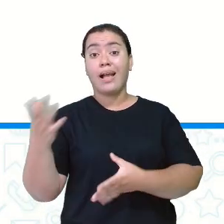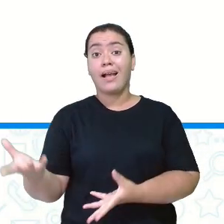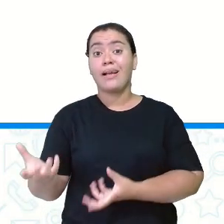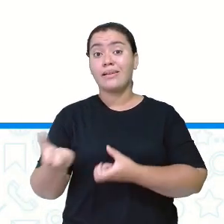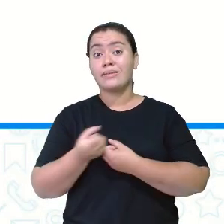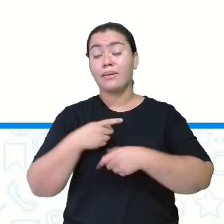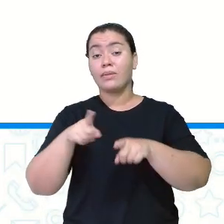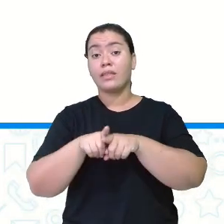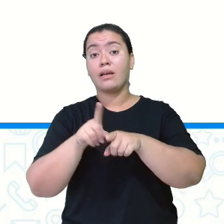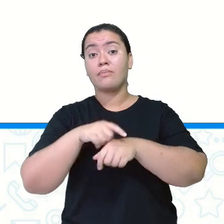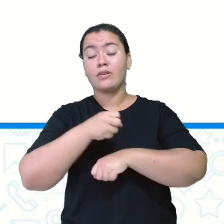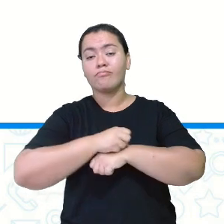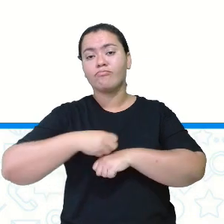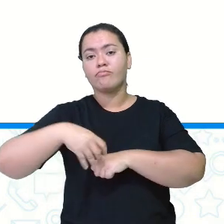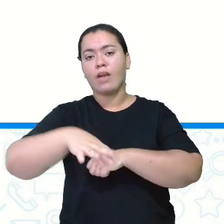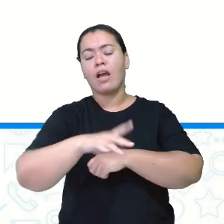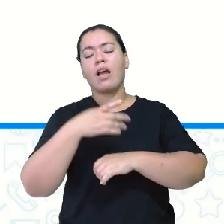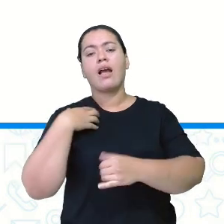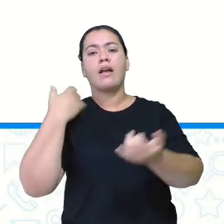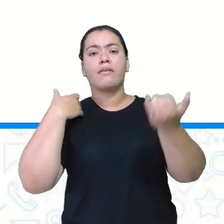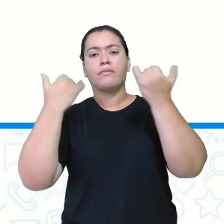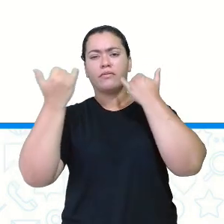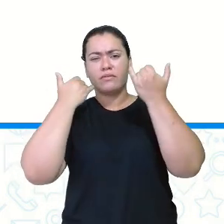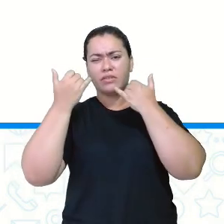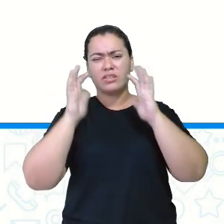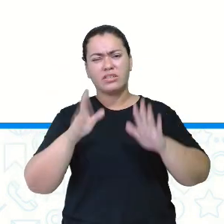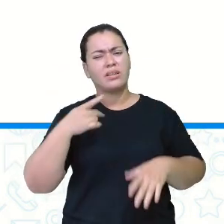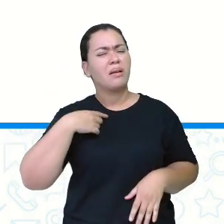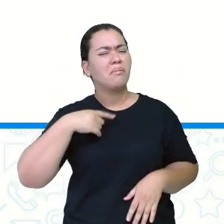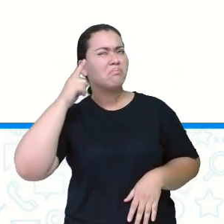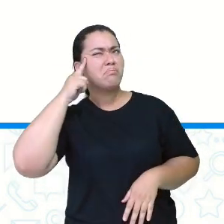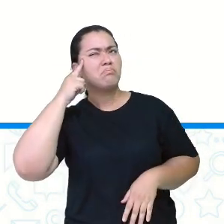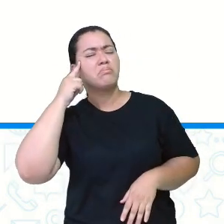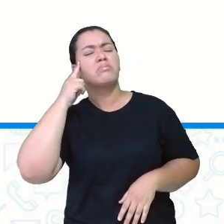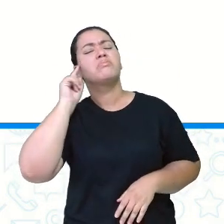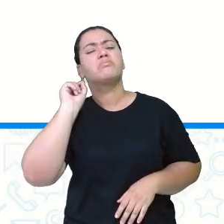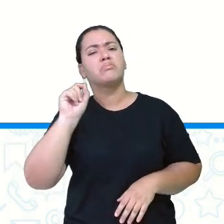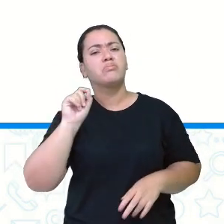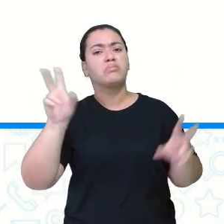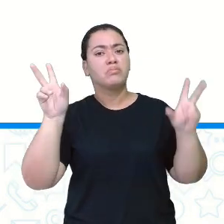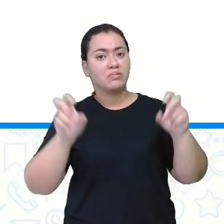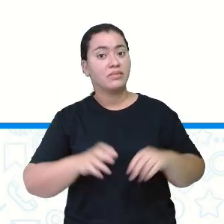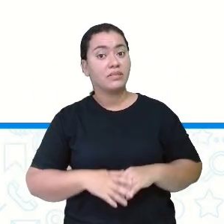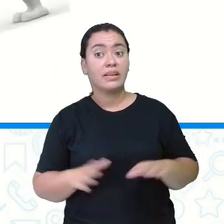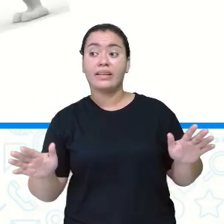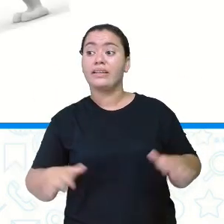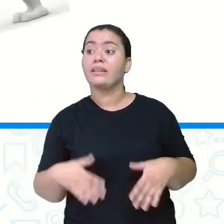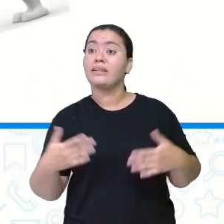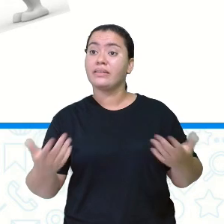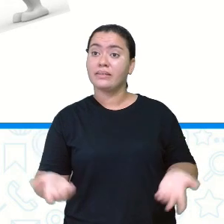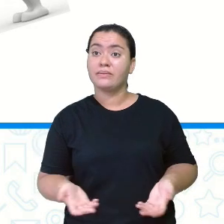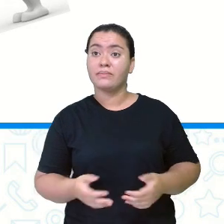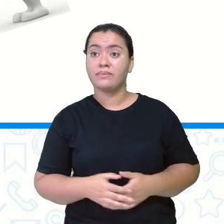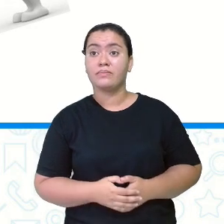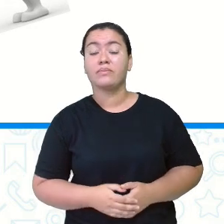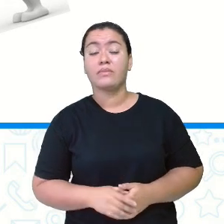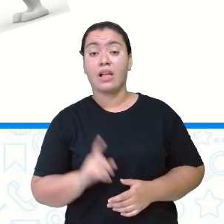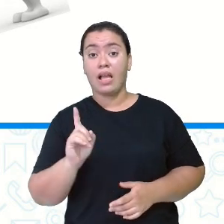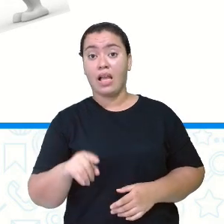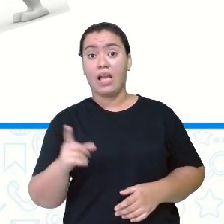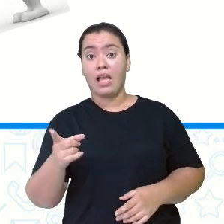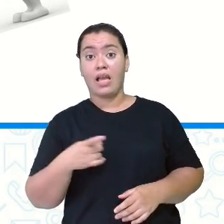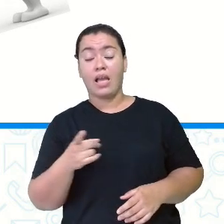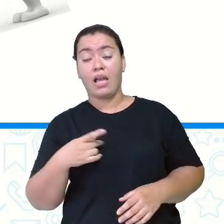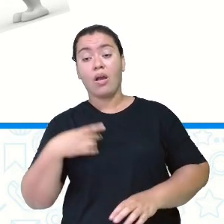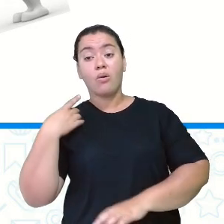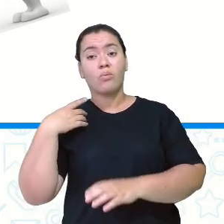informações? Já pararam para pensar sobre isso? Pois é. Então, olha só. Os meios de